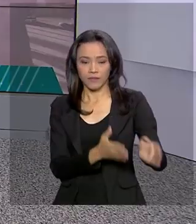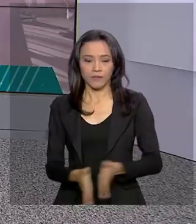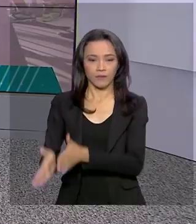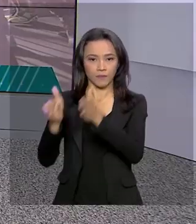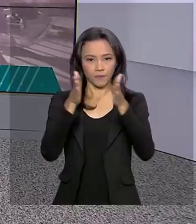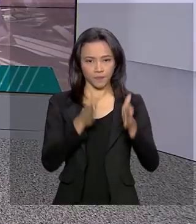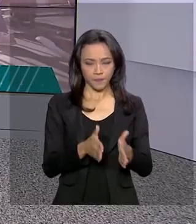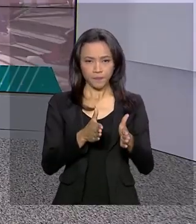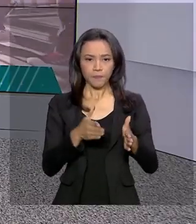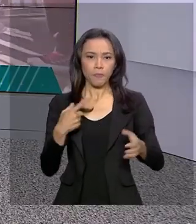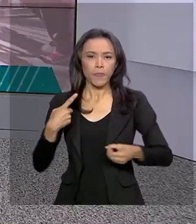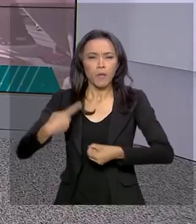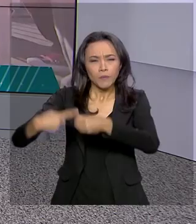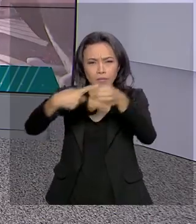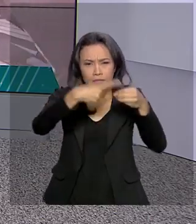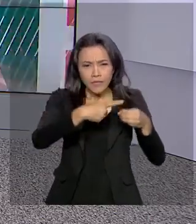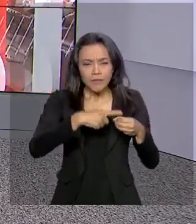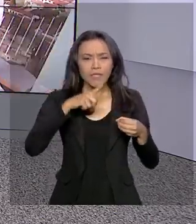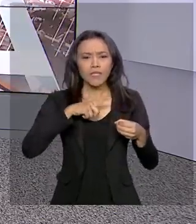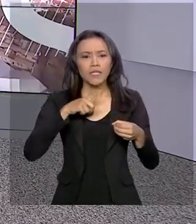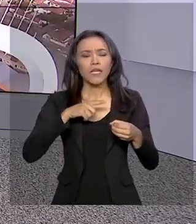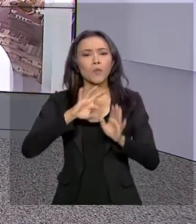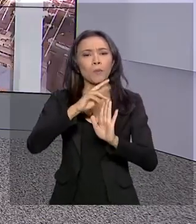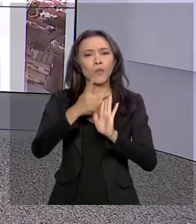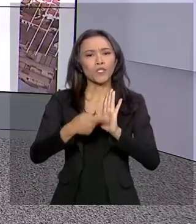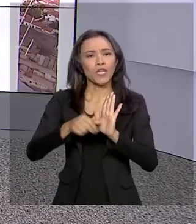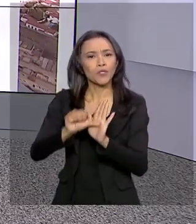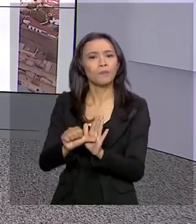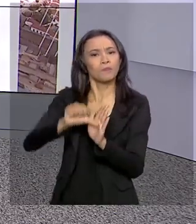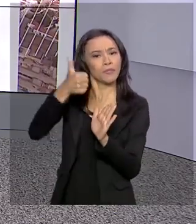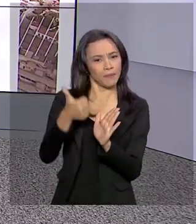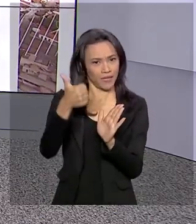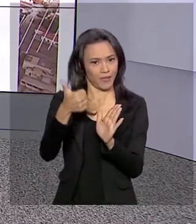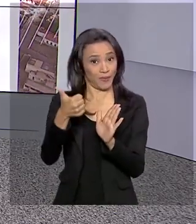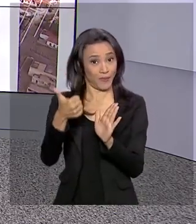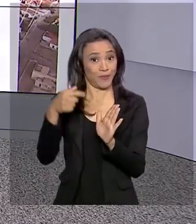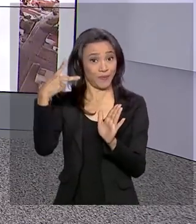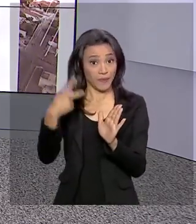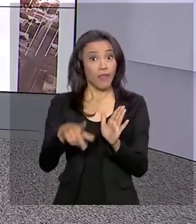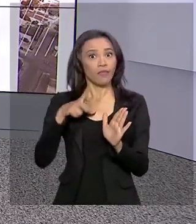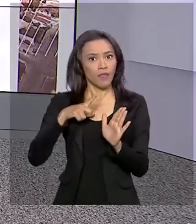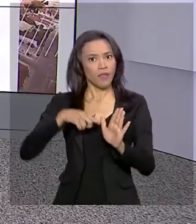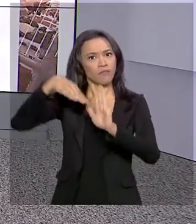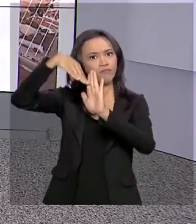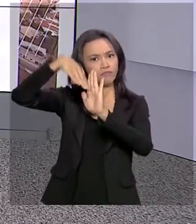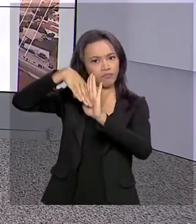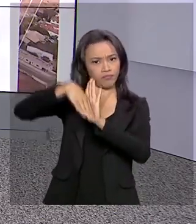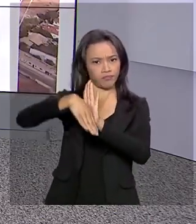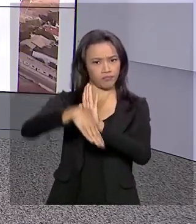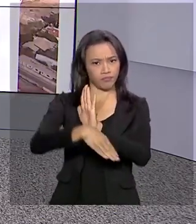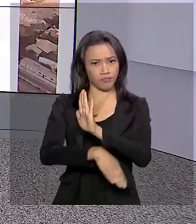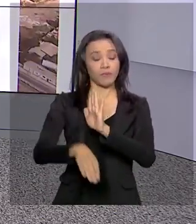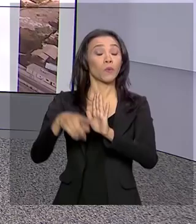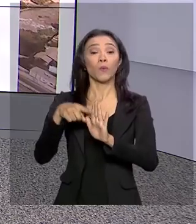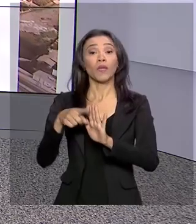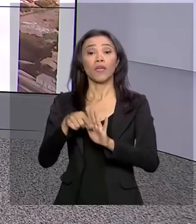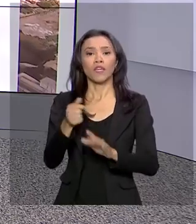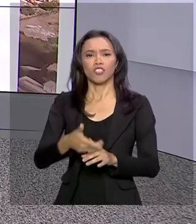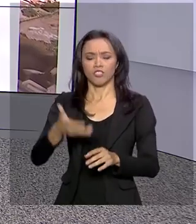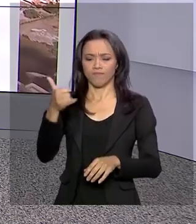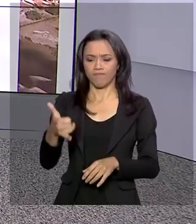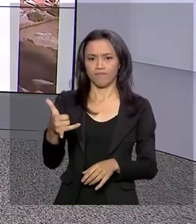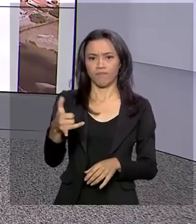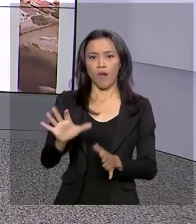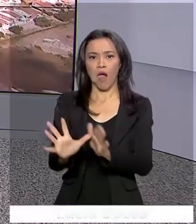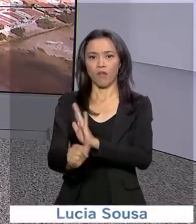Municípios que recebem ações do Projeto Piloto em Frente Brasil registraram queda no número de homicídios. Sobre